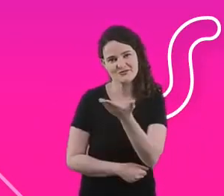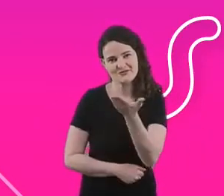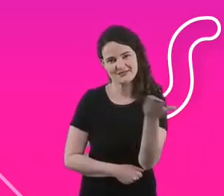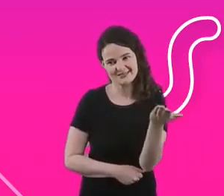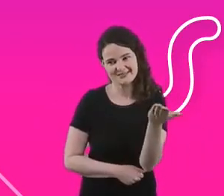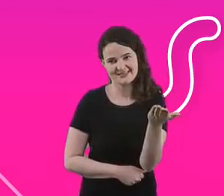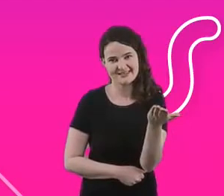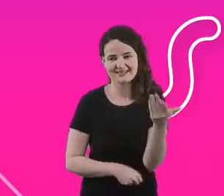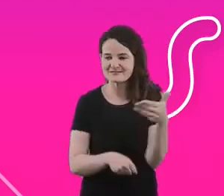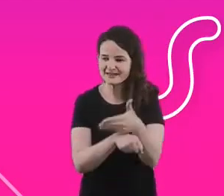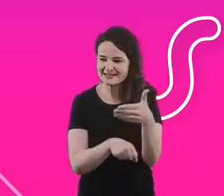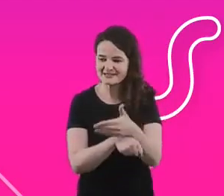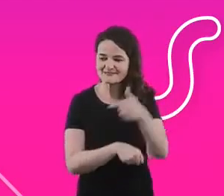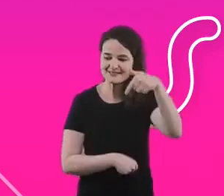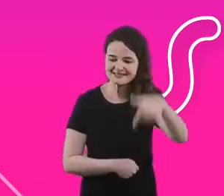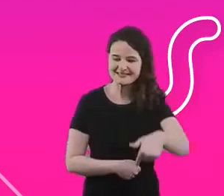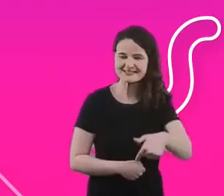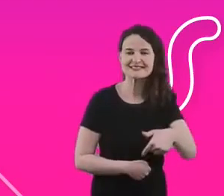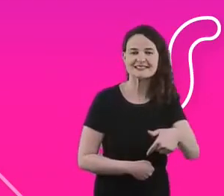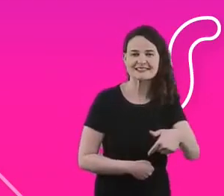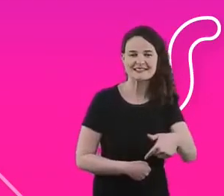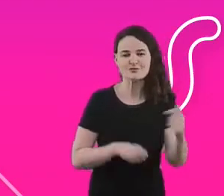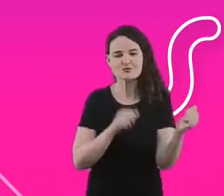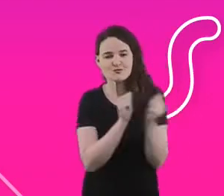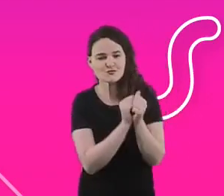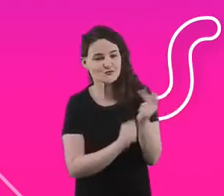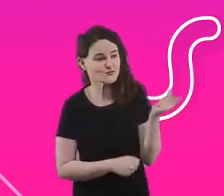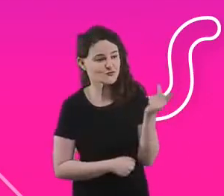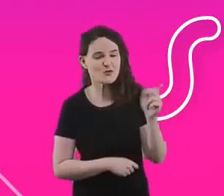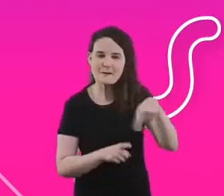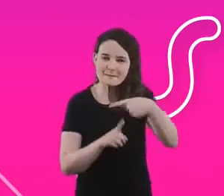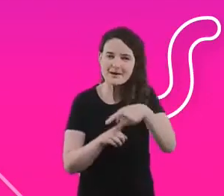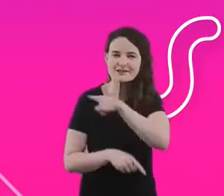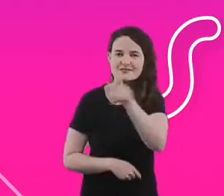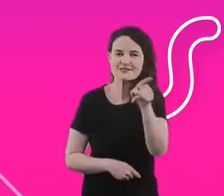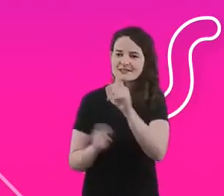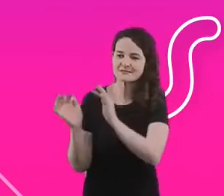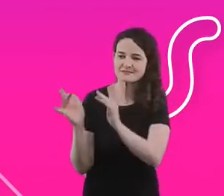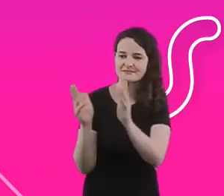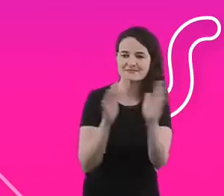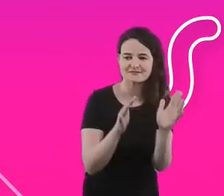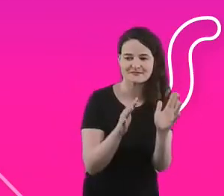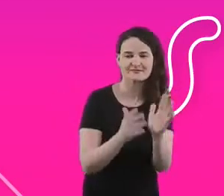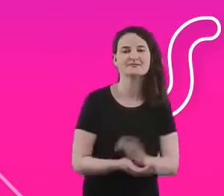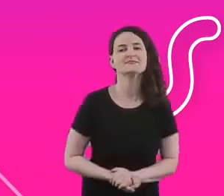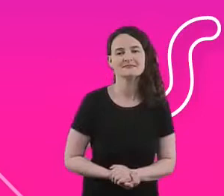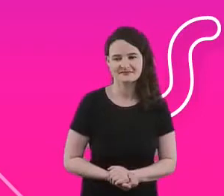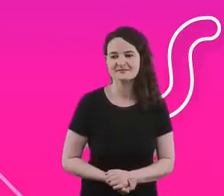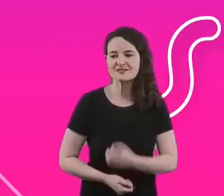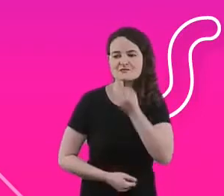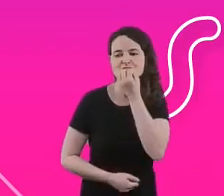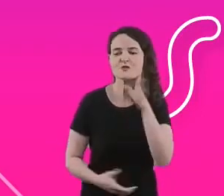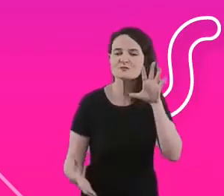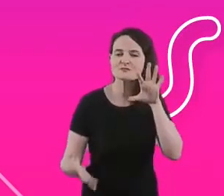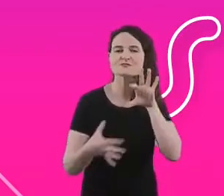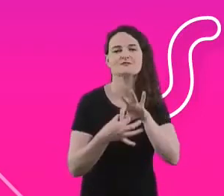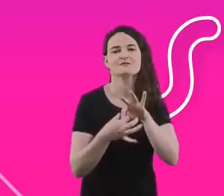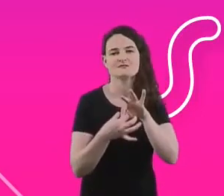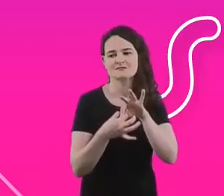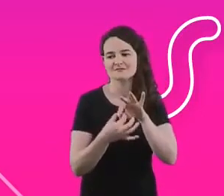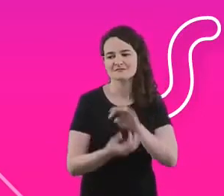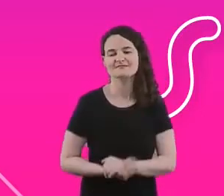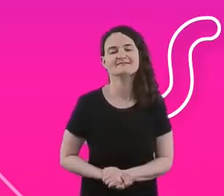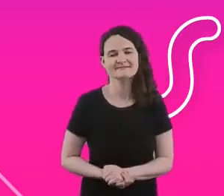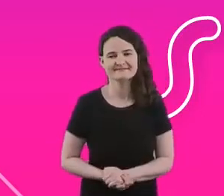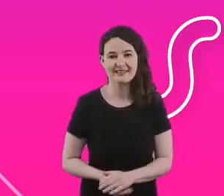Andrés e a Mariana que vão falar na sequência, mas também com esse público que está assistindo a gente, acho que é muito legal estar conectando com vocês hoje. E eu queria começar